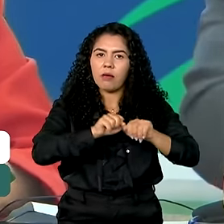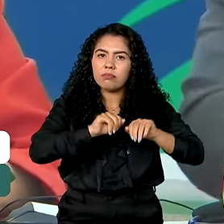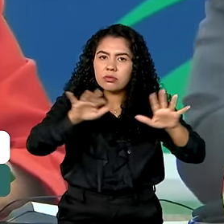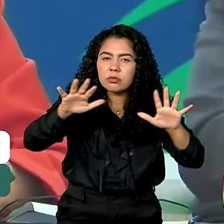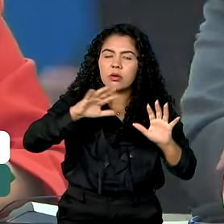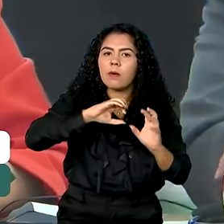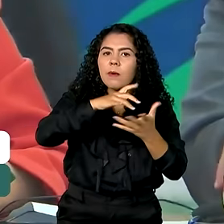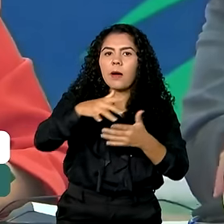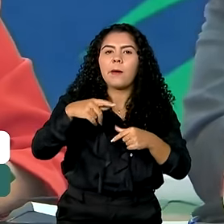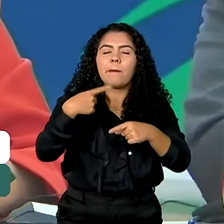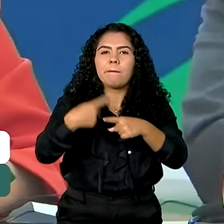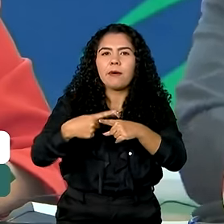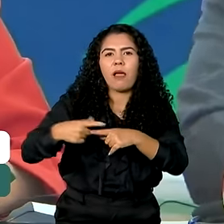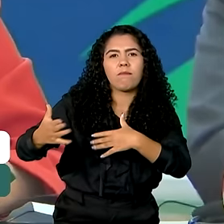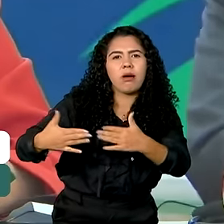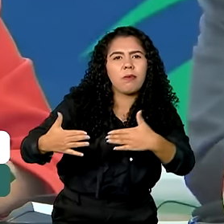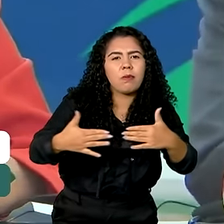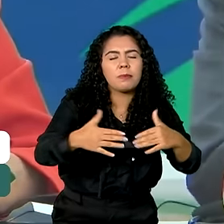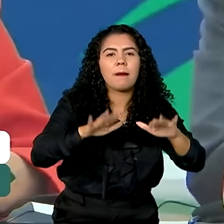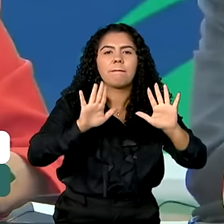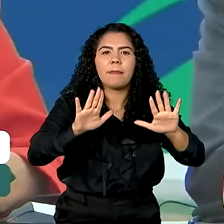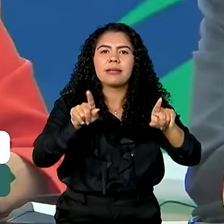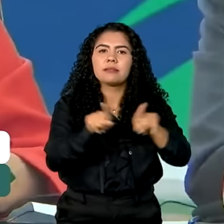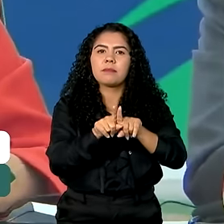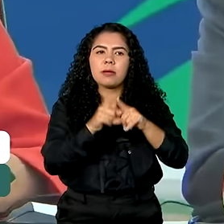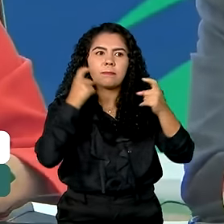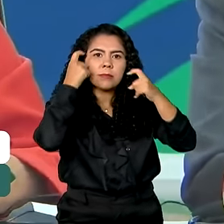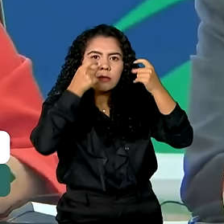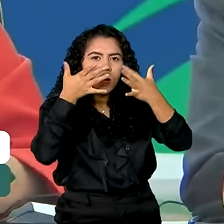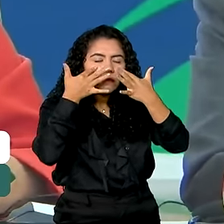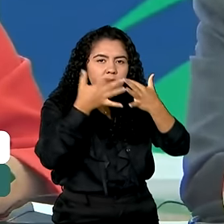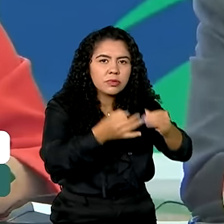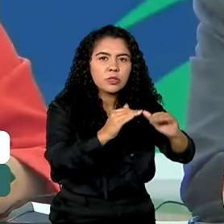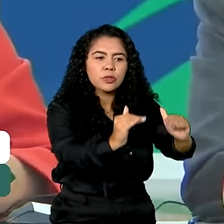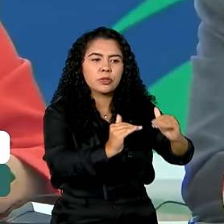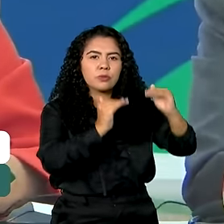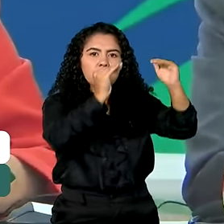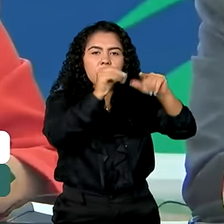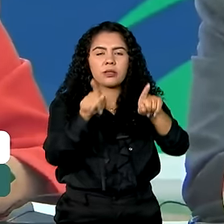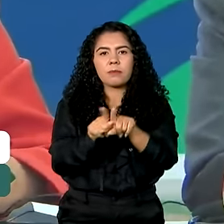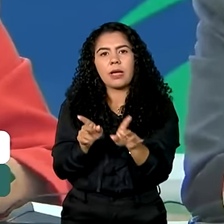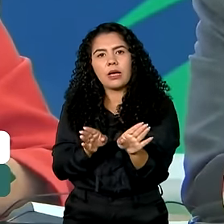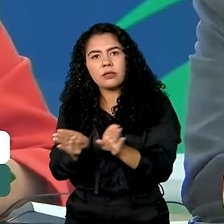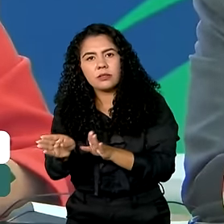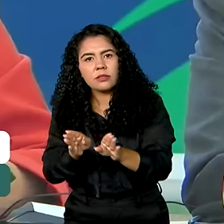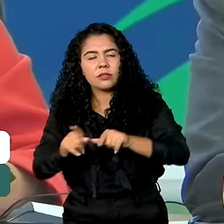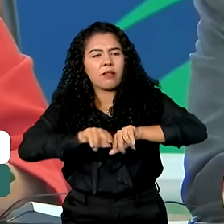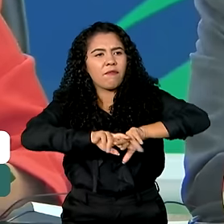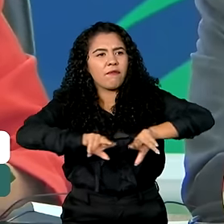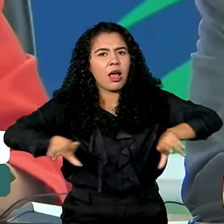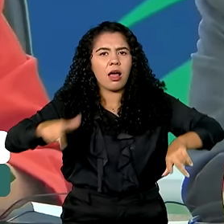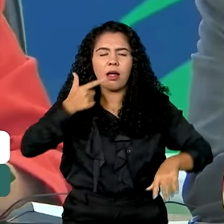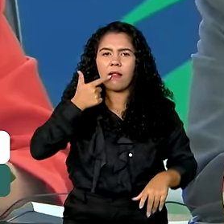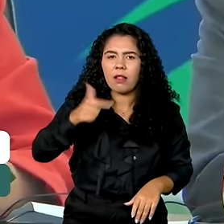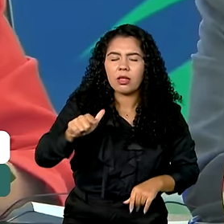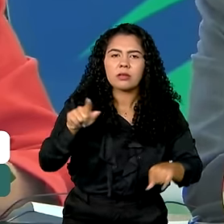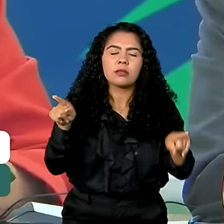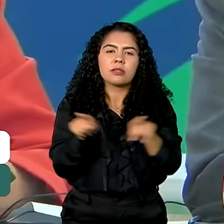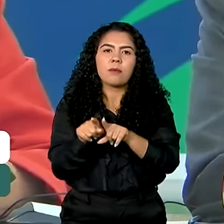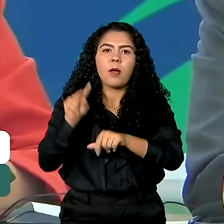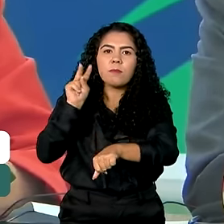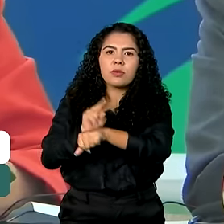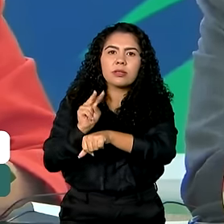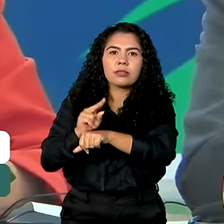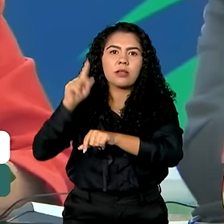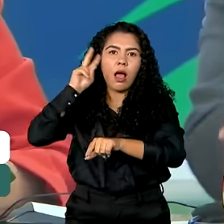forças do mercado, A preocupação com a soberania, a acessibilidade, multilinguismo, proteção à herança histórica e